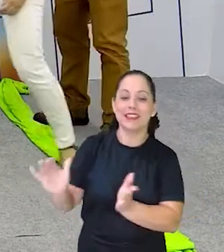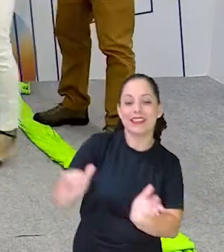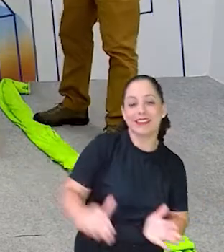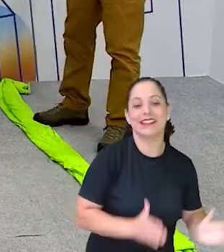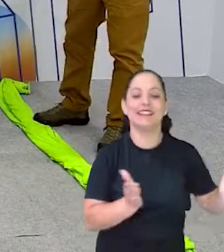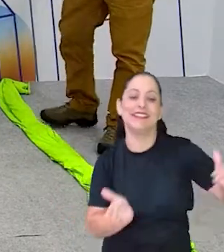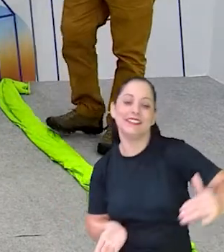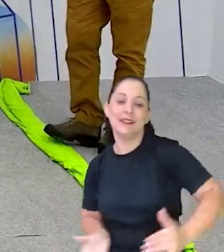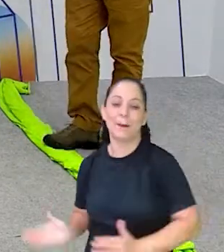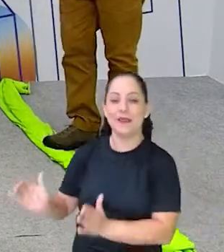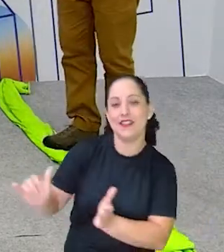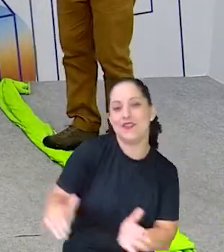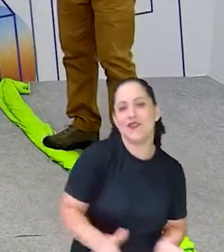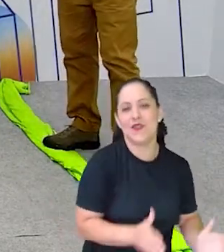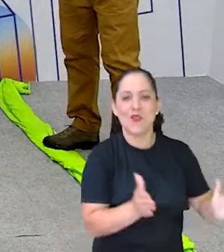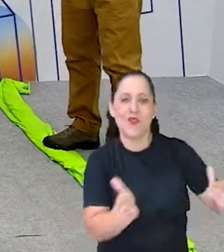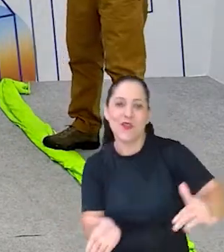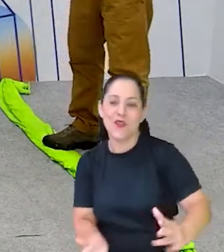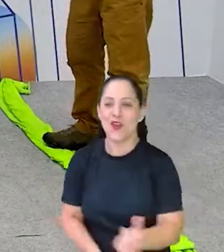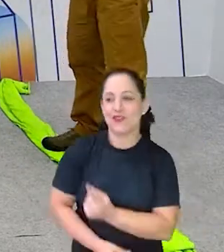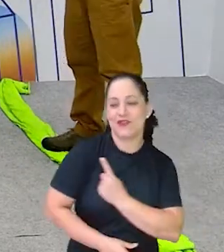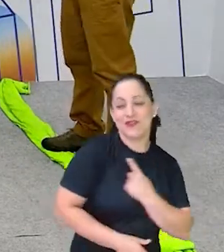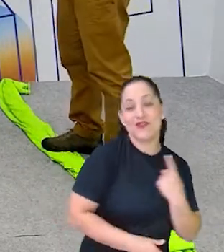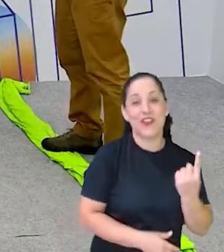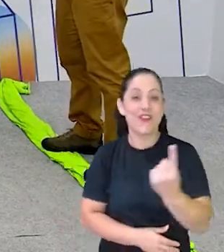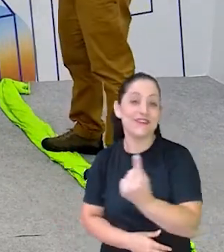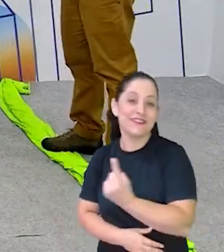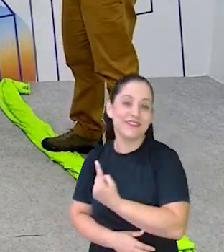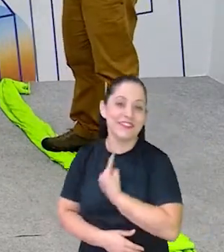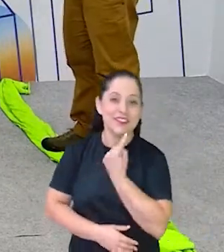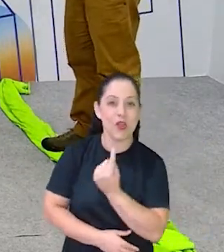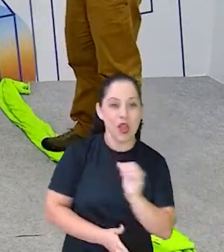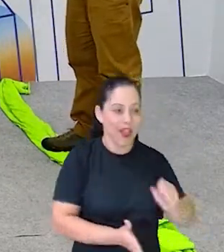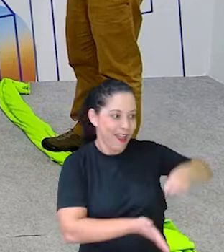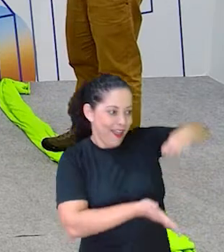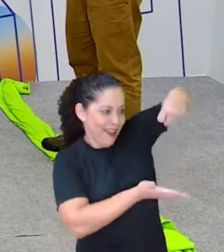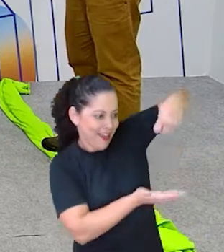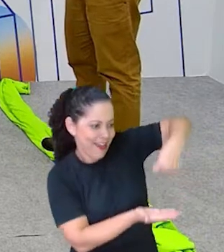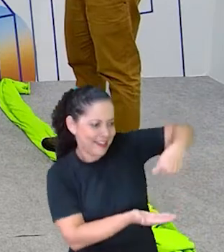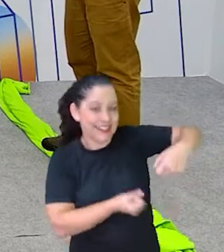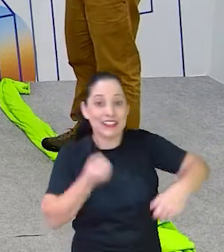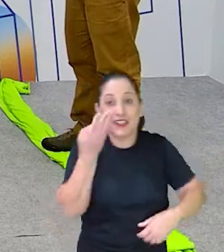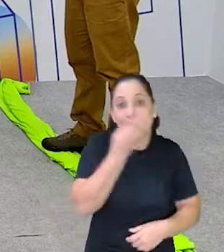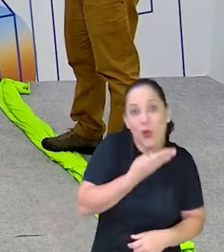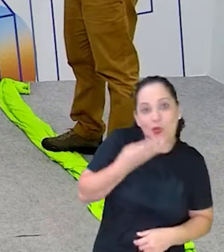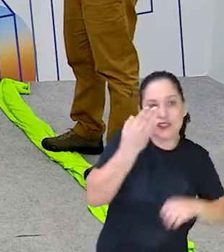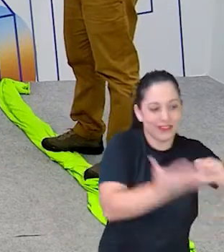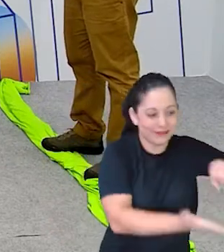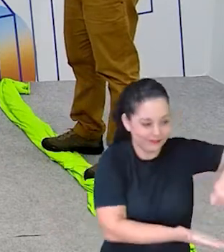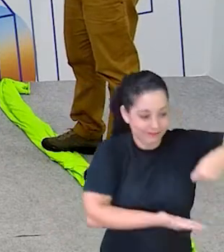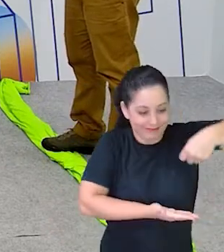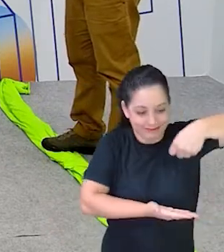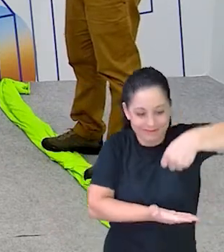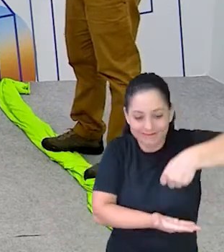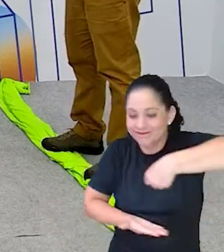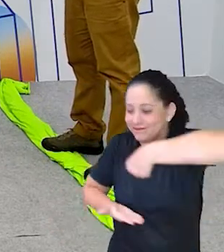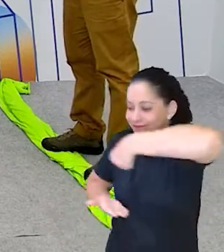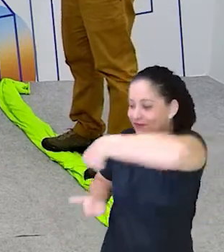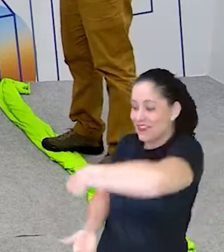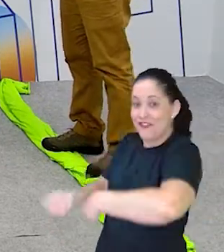fora, eu vou bem sozinha. Leva esses doces para a